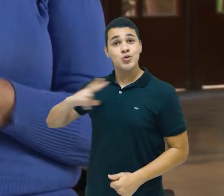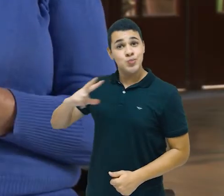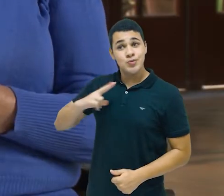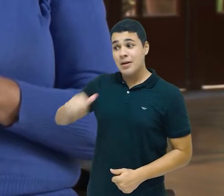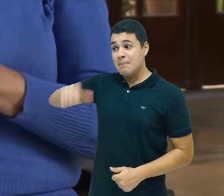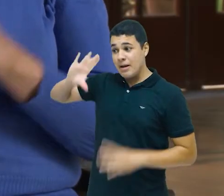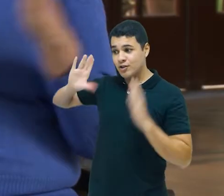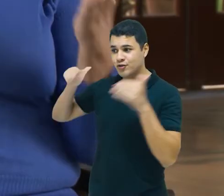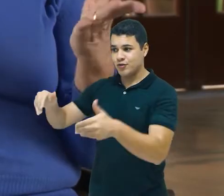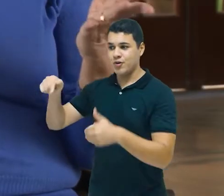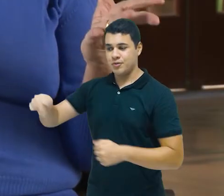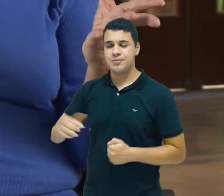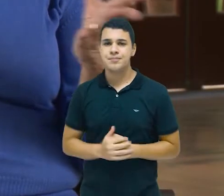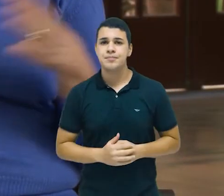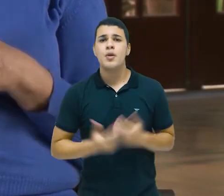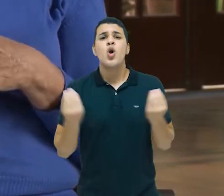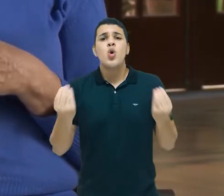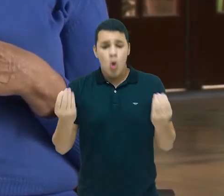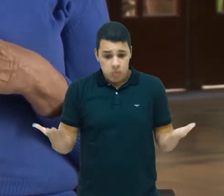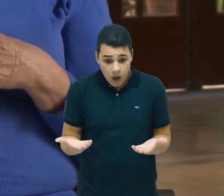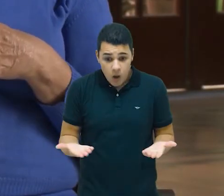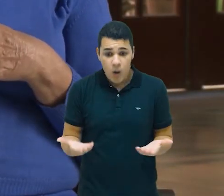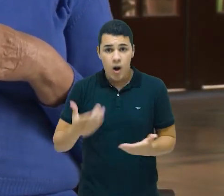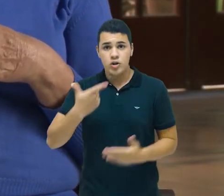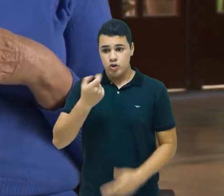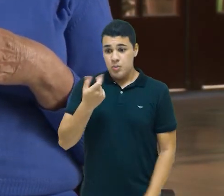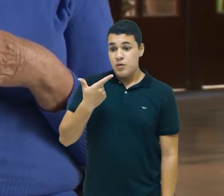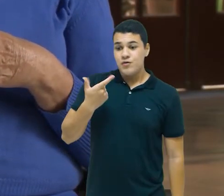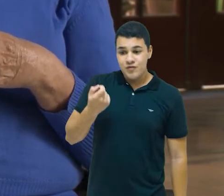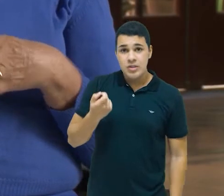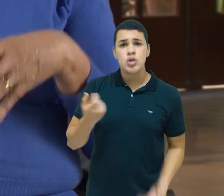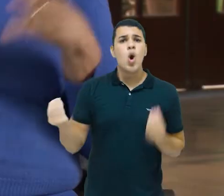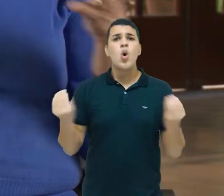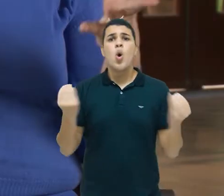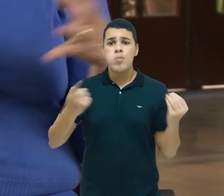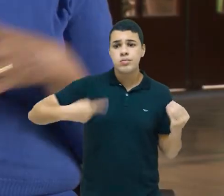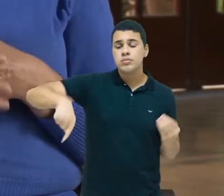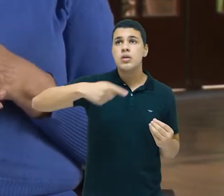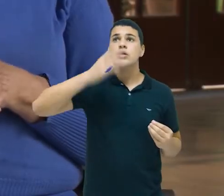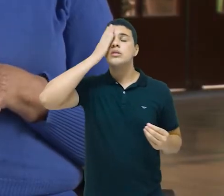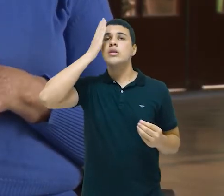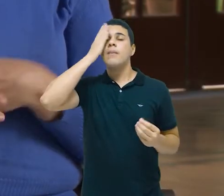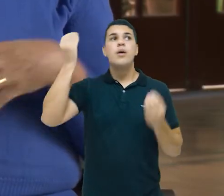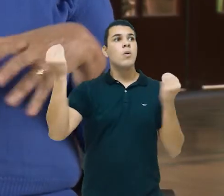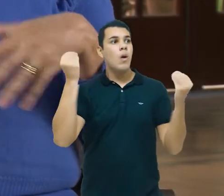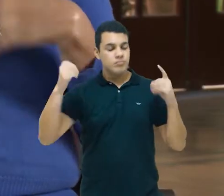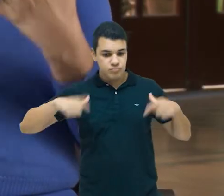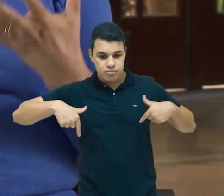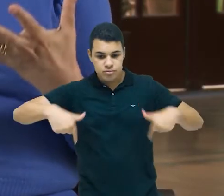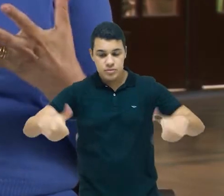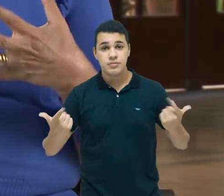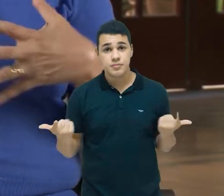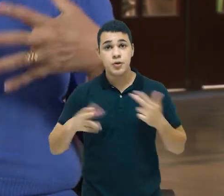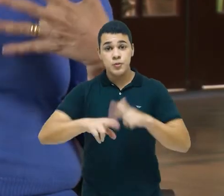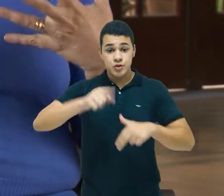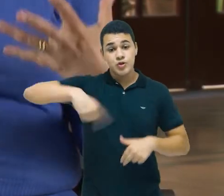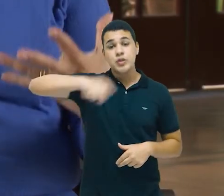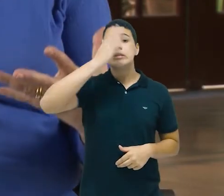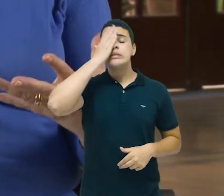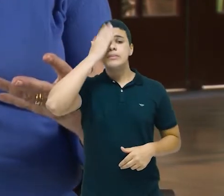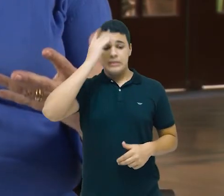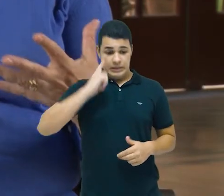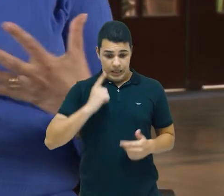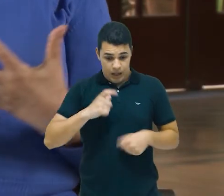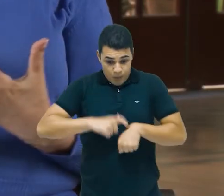favorecem o privado. Como é que nós estamos hoje, né? Hoje nós estamos, enfim, com o sistema de saúde ainda